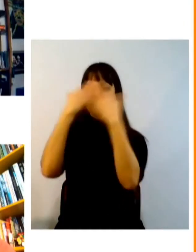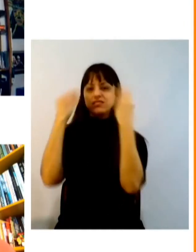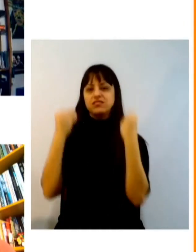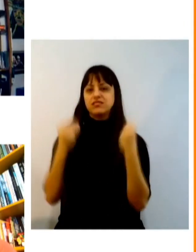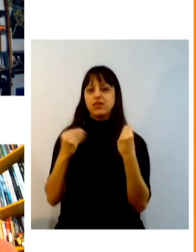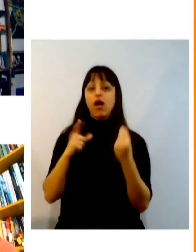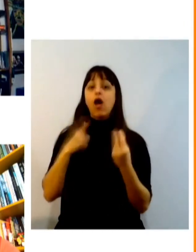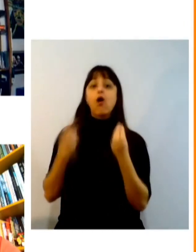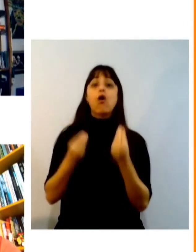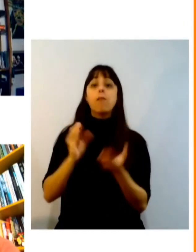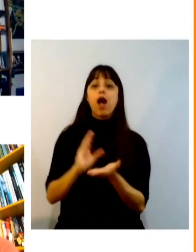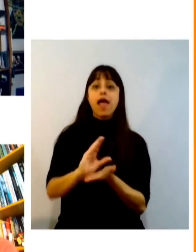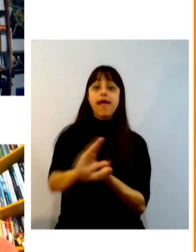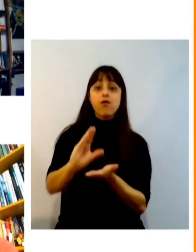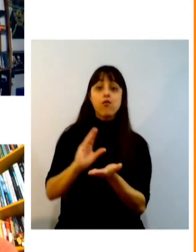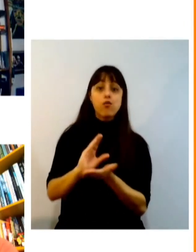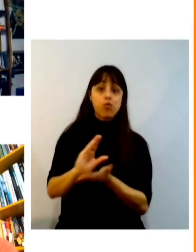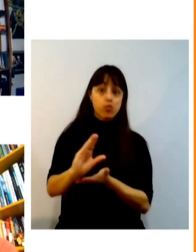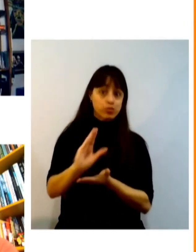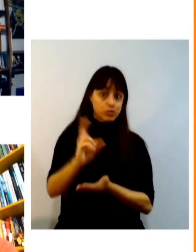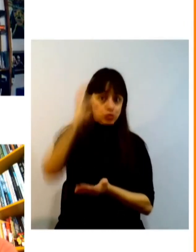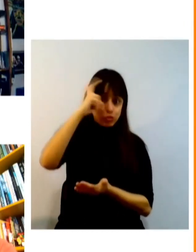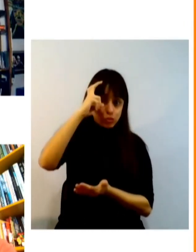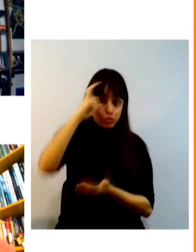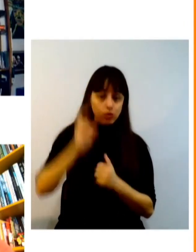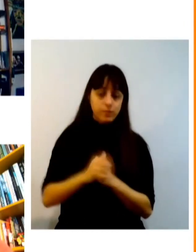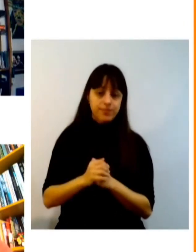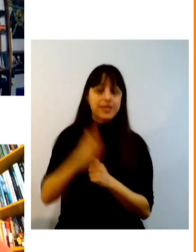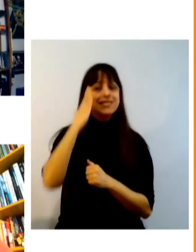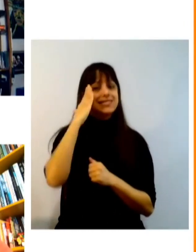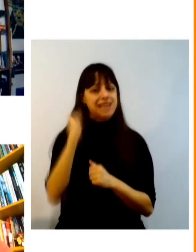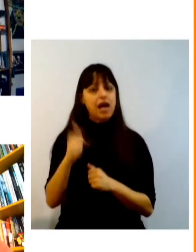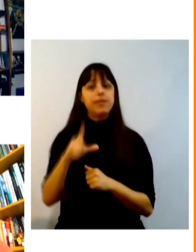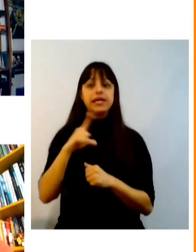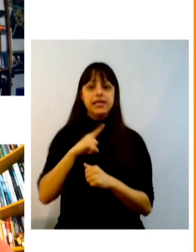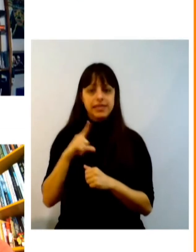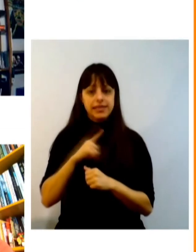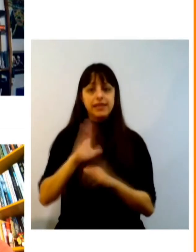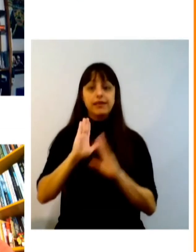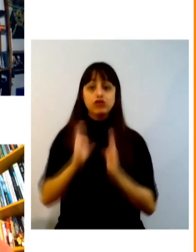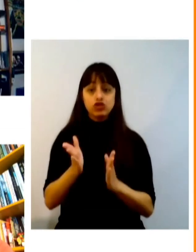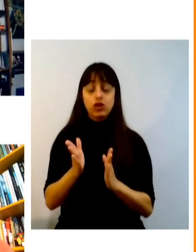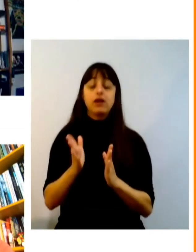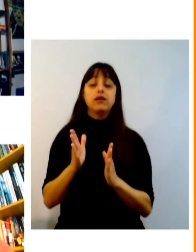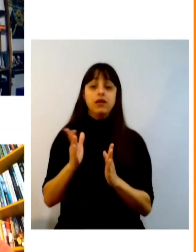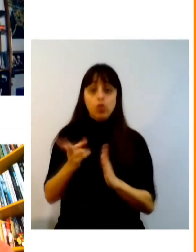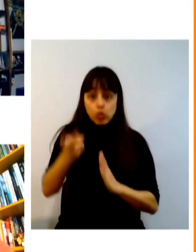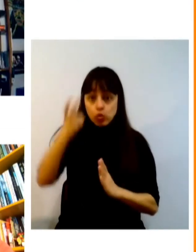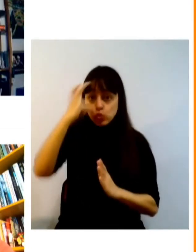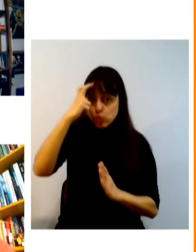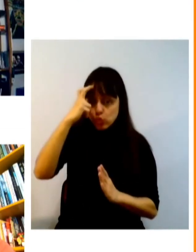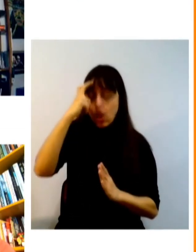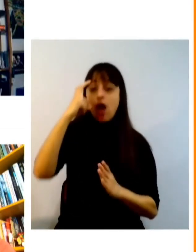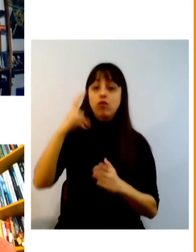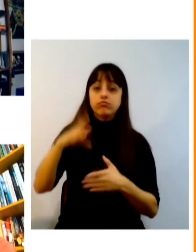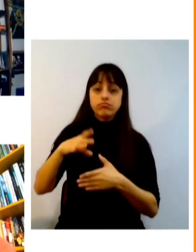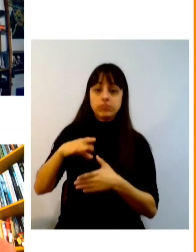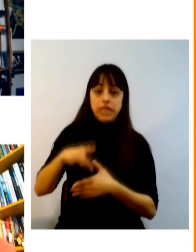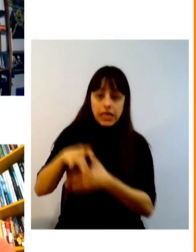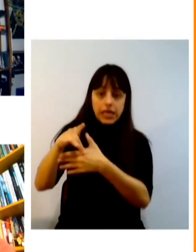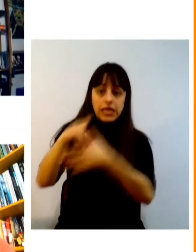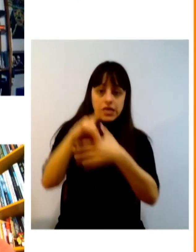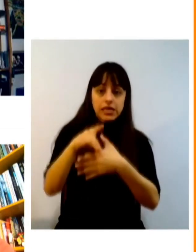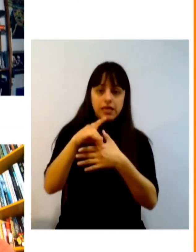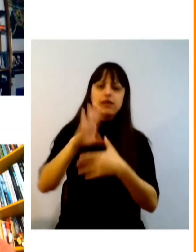já tem que discutir os recursos então nós temos que ver um pragmatismo no exercício da gestão cultural principalmente